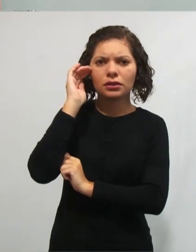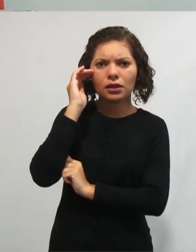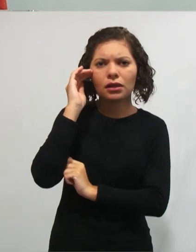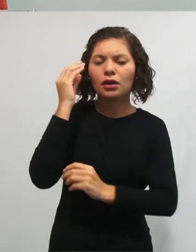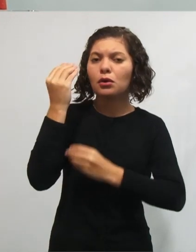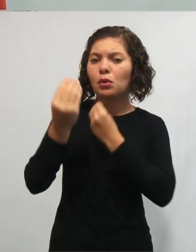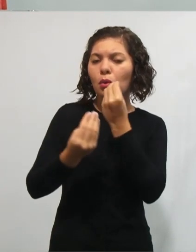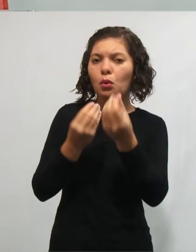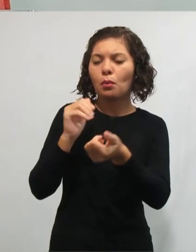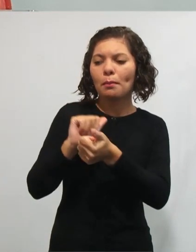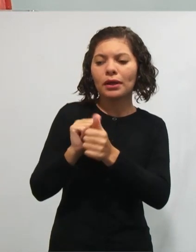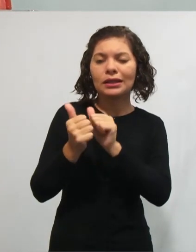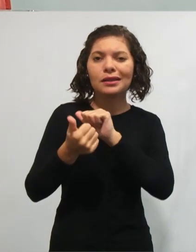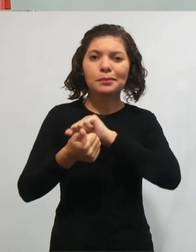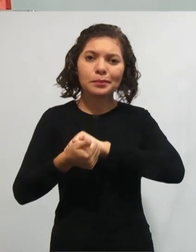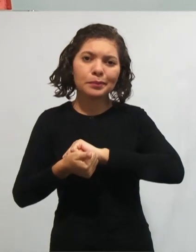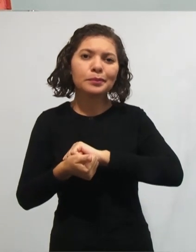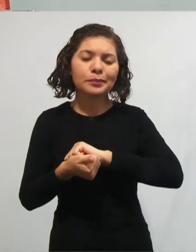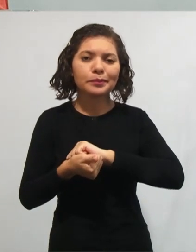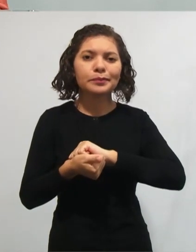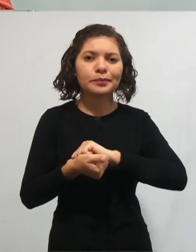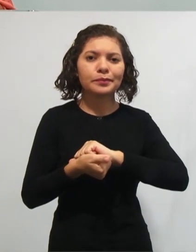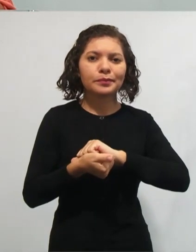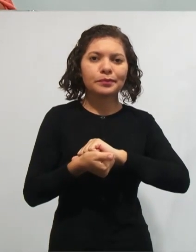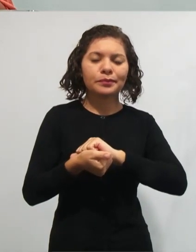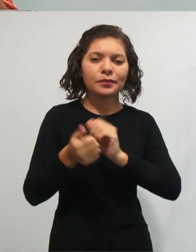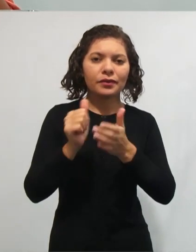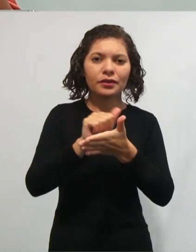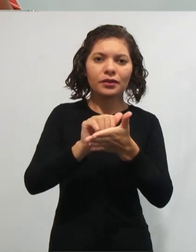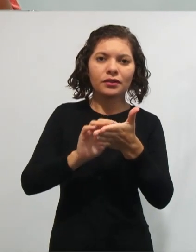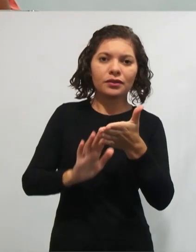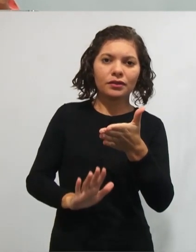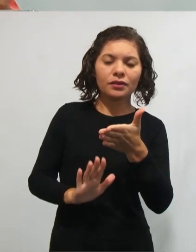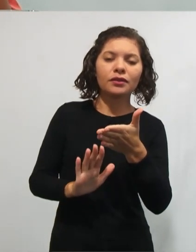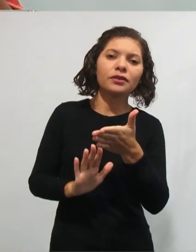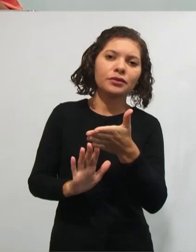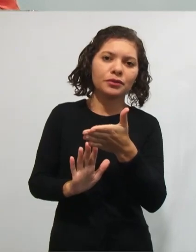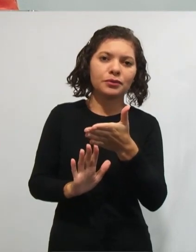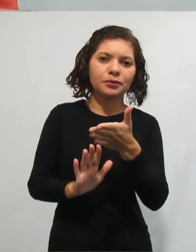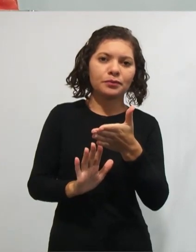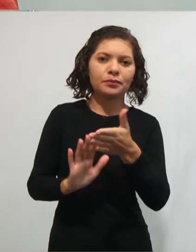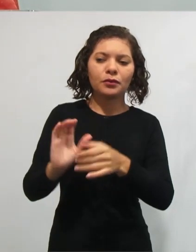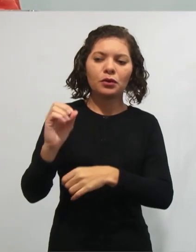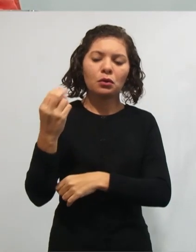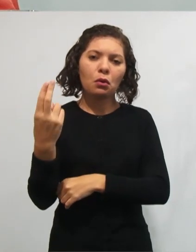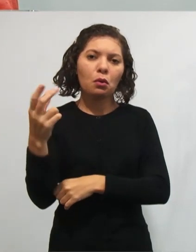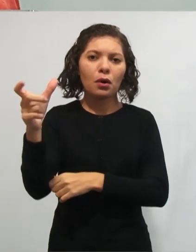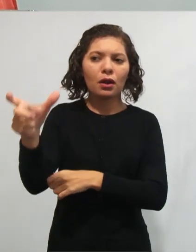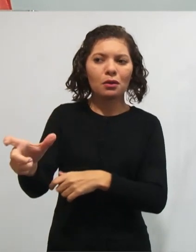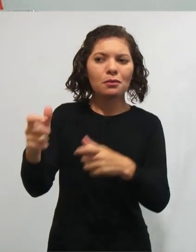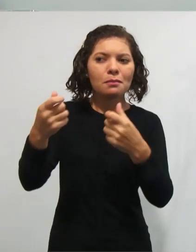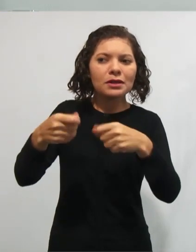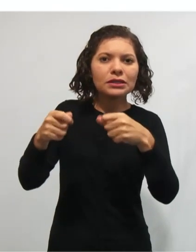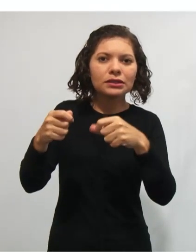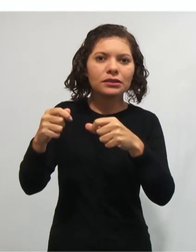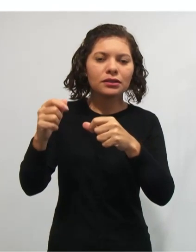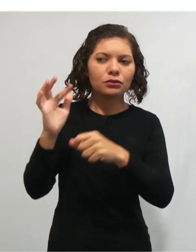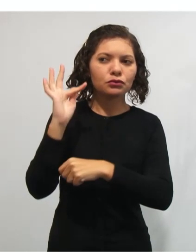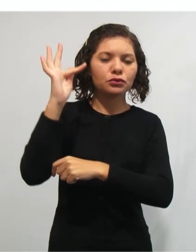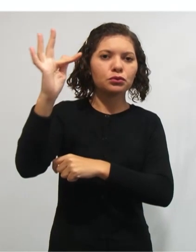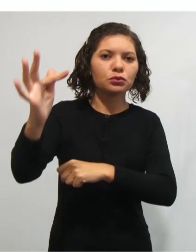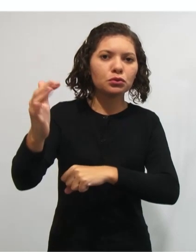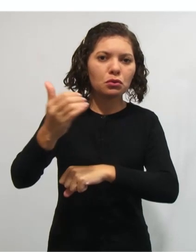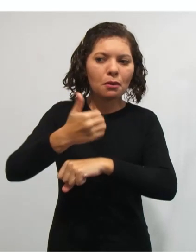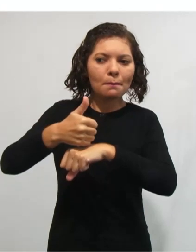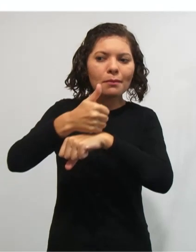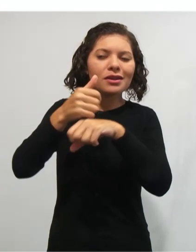ou ele futuramente precisará ser acompanhado com profissionais específicos. Também as atividades